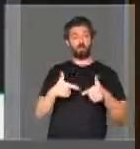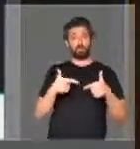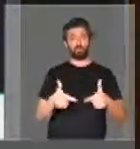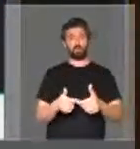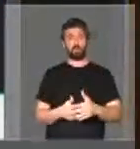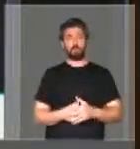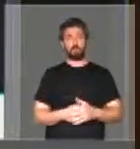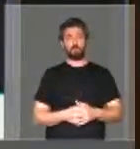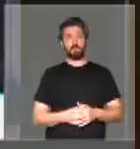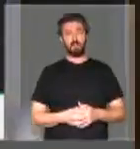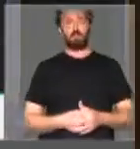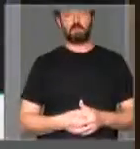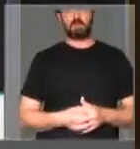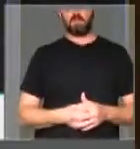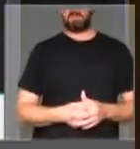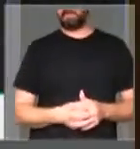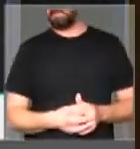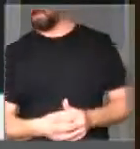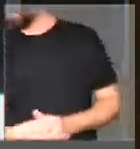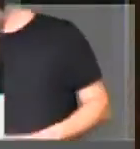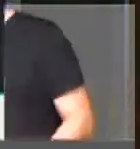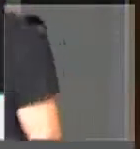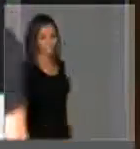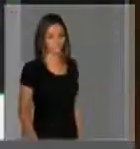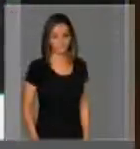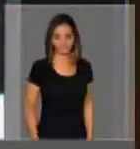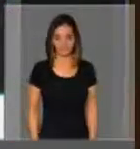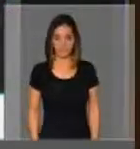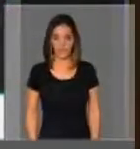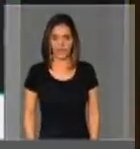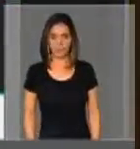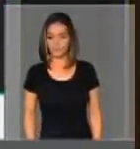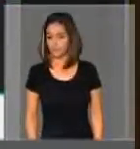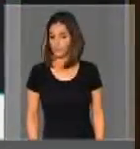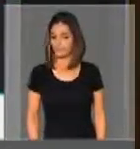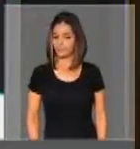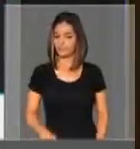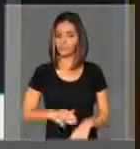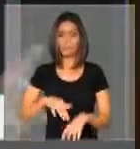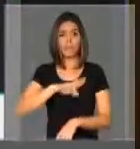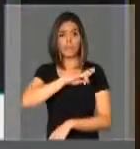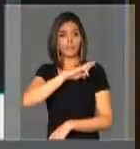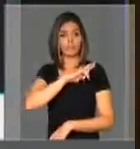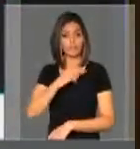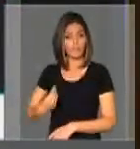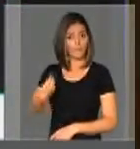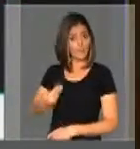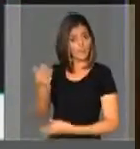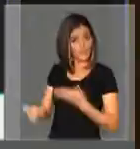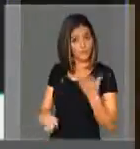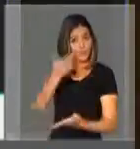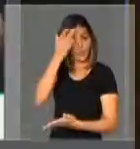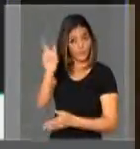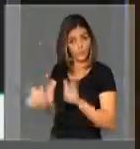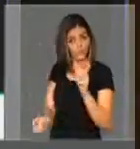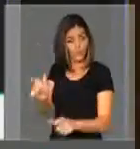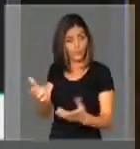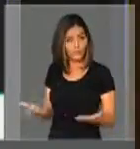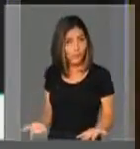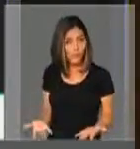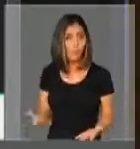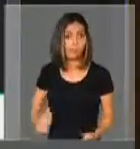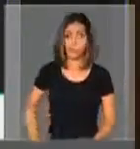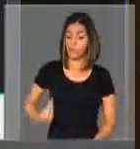iniciativa, porque isso não é uma questão de governo e oposição, é uma questão de responsabilidade com a vida das pessoas. A